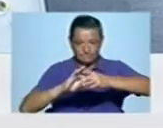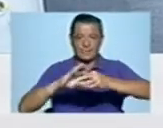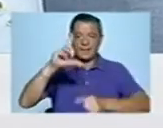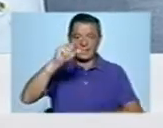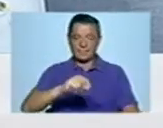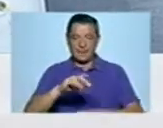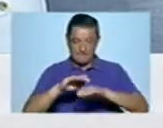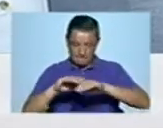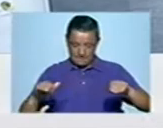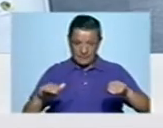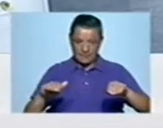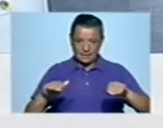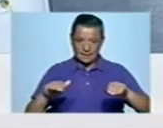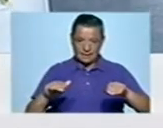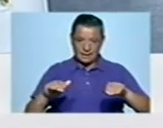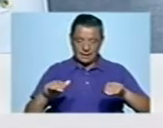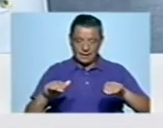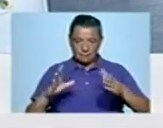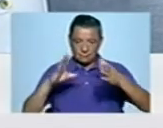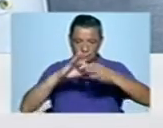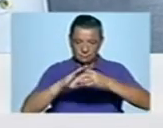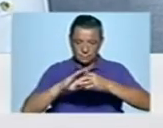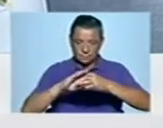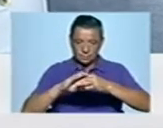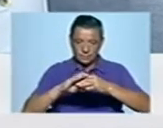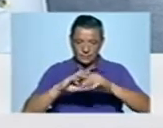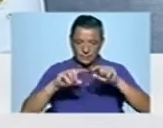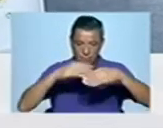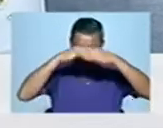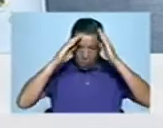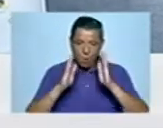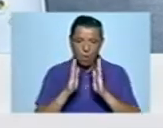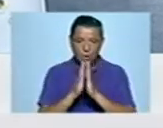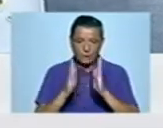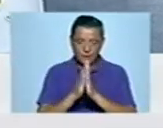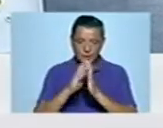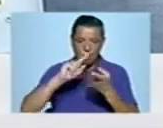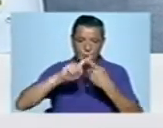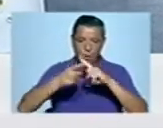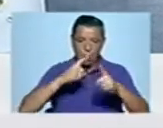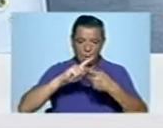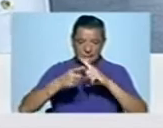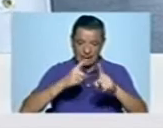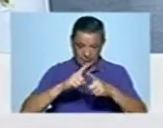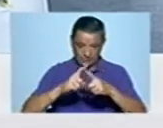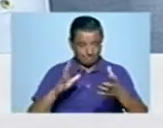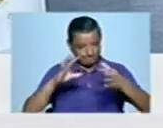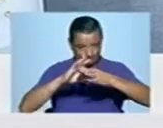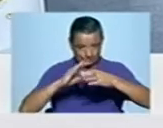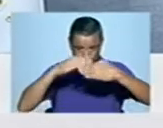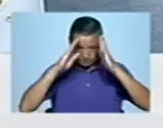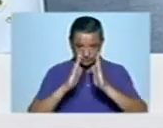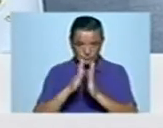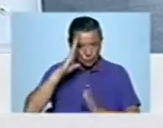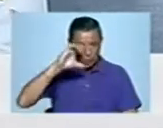a mesa é a mesa templária, está associado, obviamente, ao Convento de Cristo e ao Castelo Templário, não poderia deixar de ser. Ao